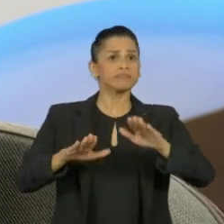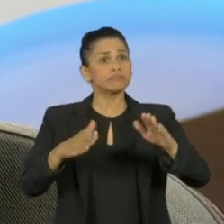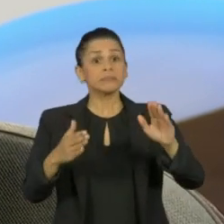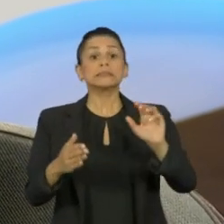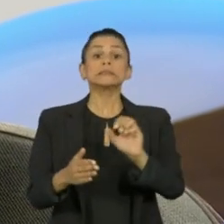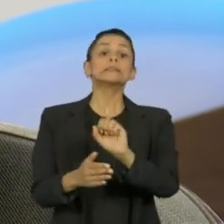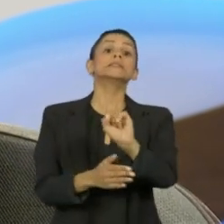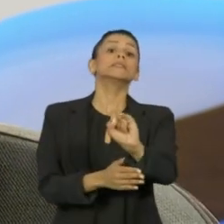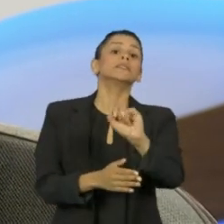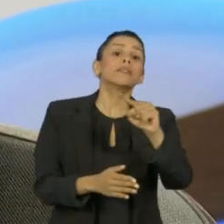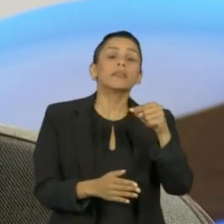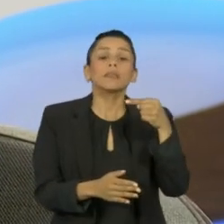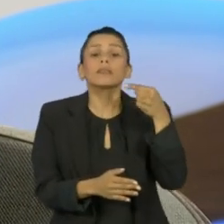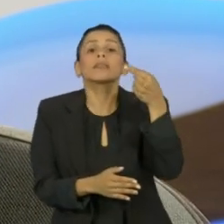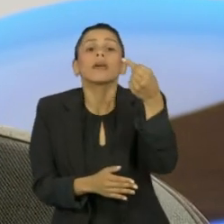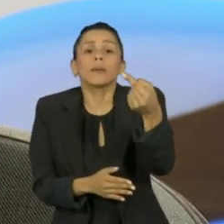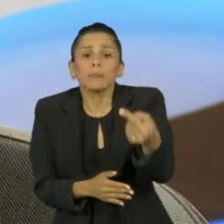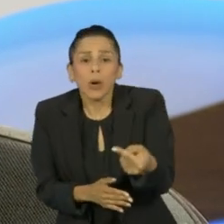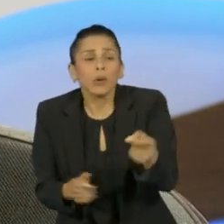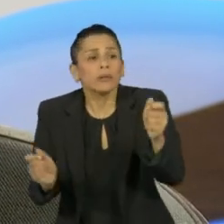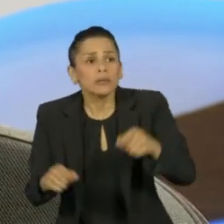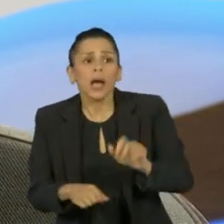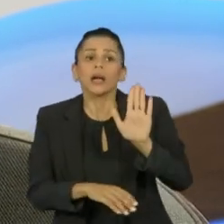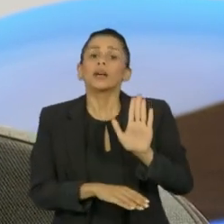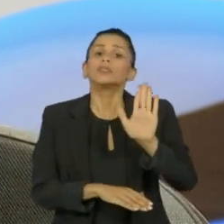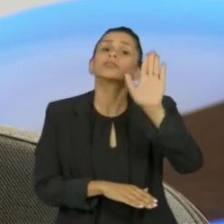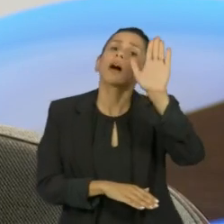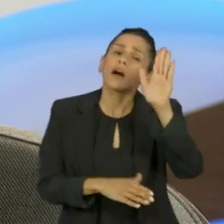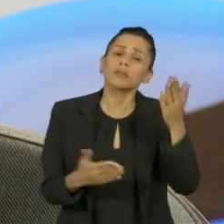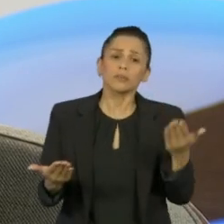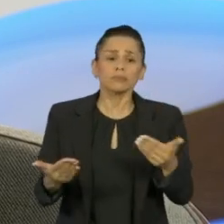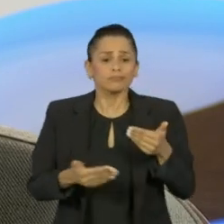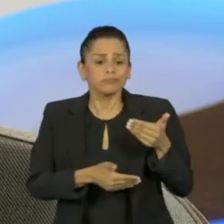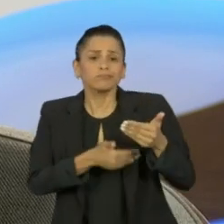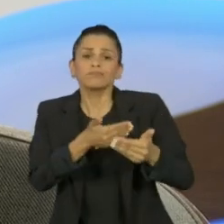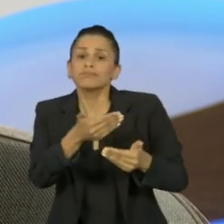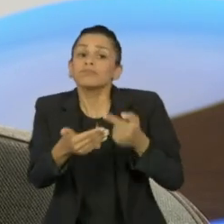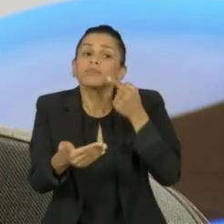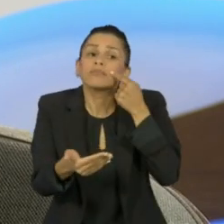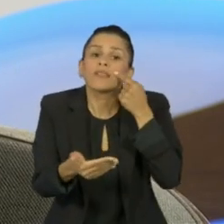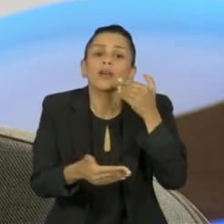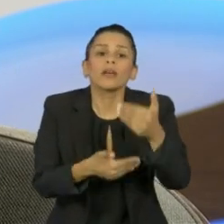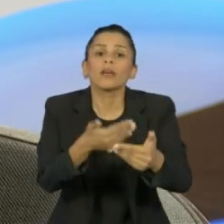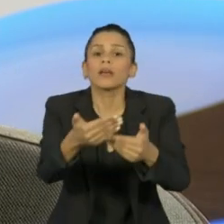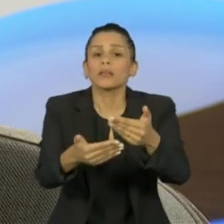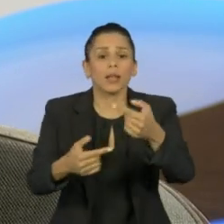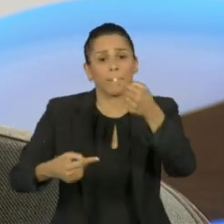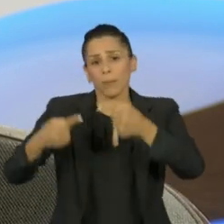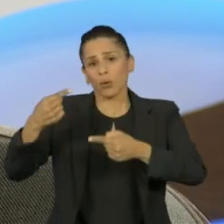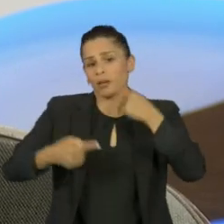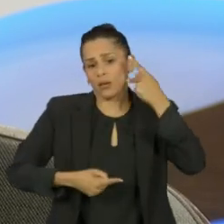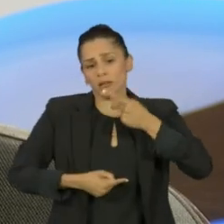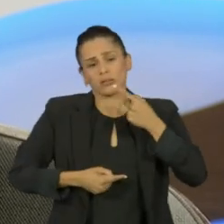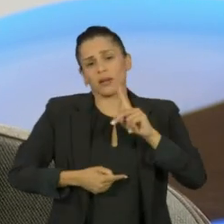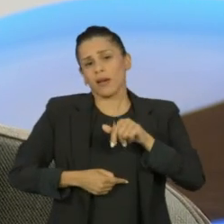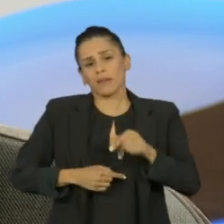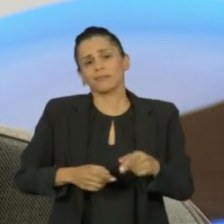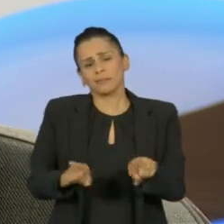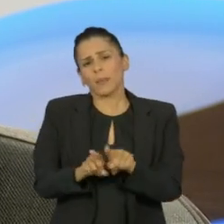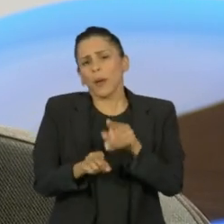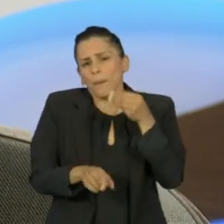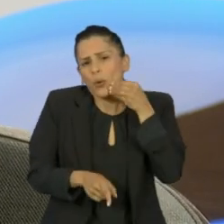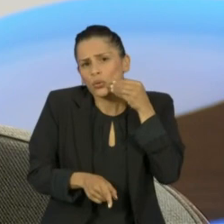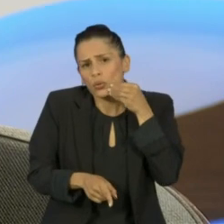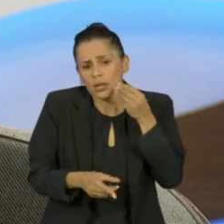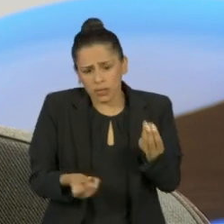voos, que bom, se não, também política é o que a oportunidade nos oferece. Mas trazendo